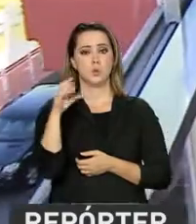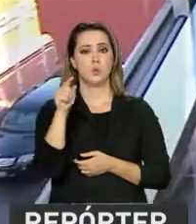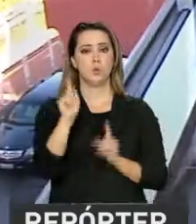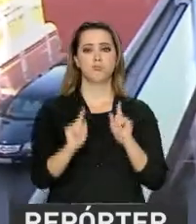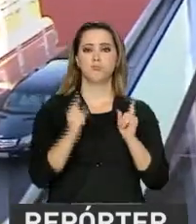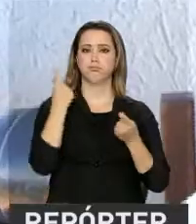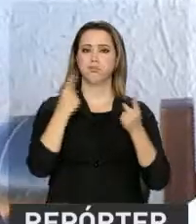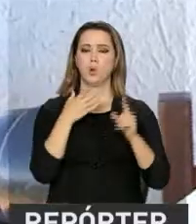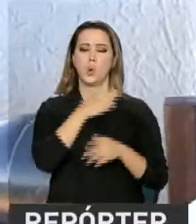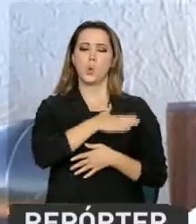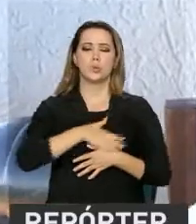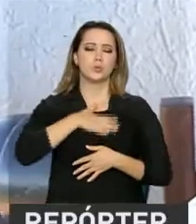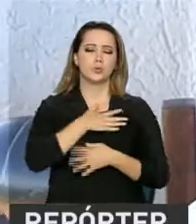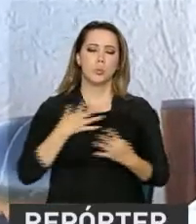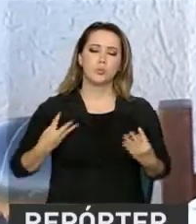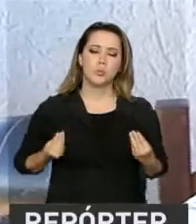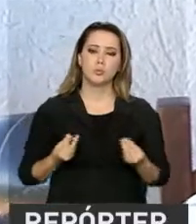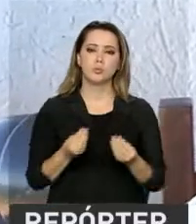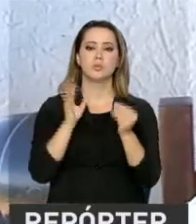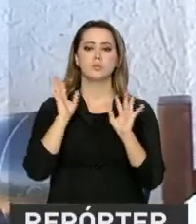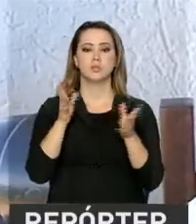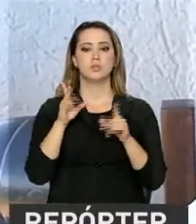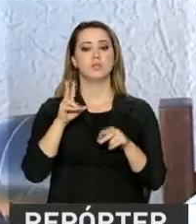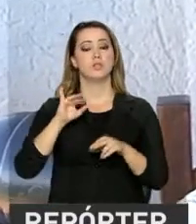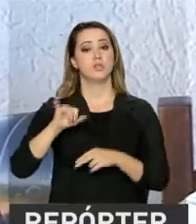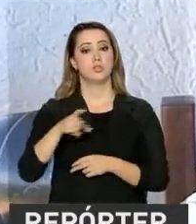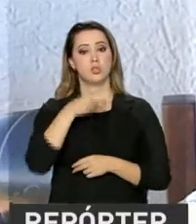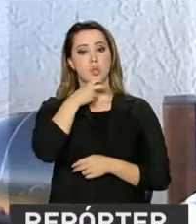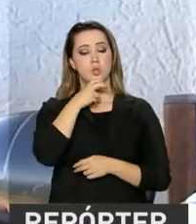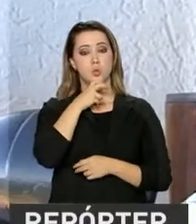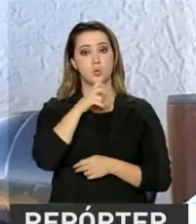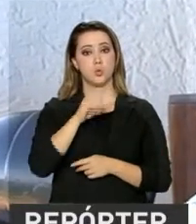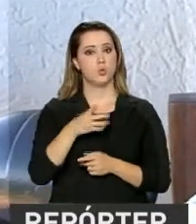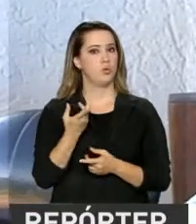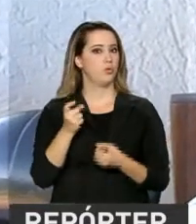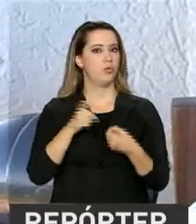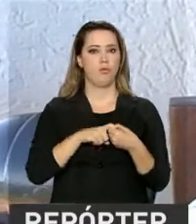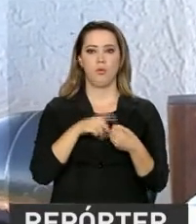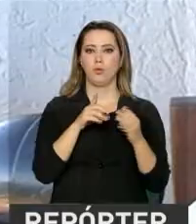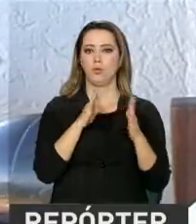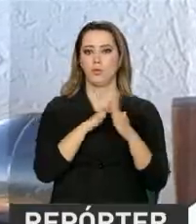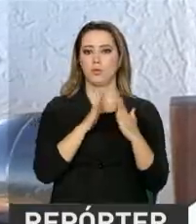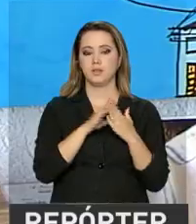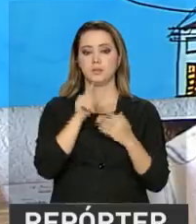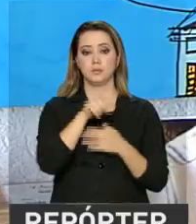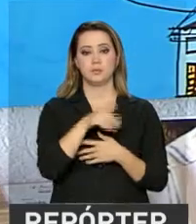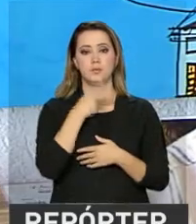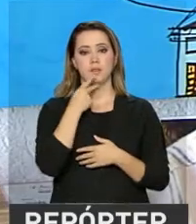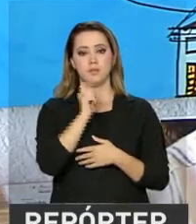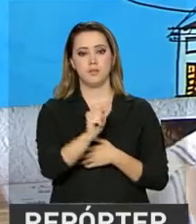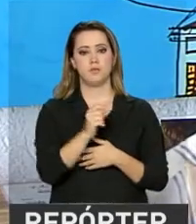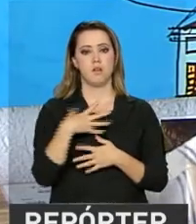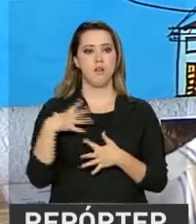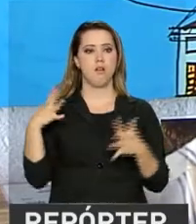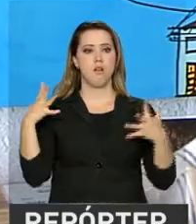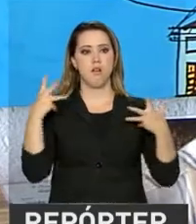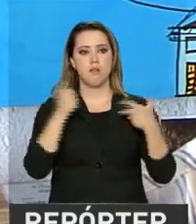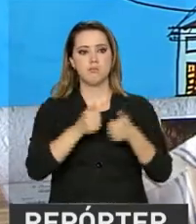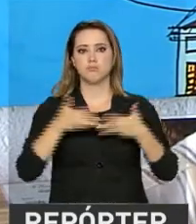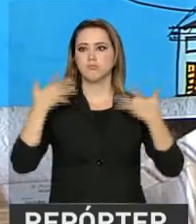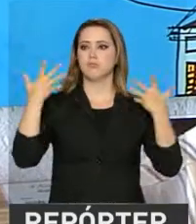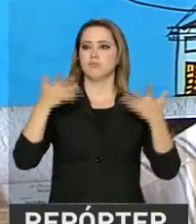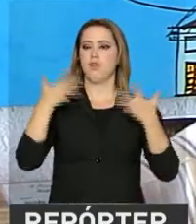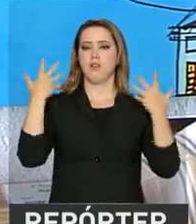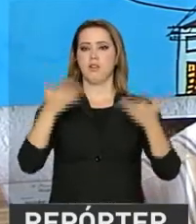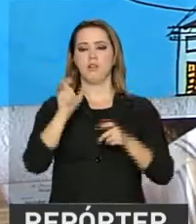mas gostou tanto da cidade que já estamos em julho e ele ainda não conseguiu voltar para casa. Ele conta que ficou encantado com a alegria